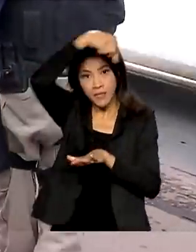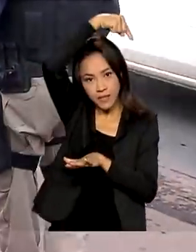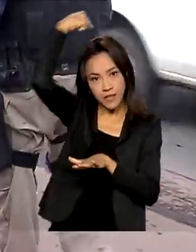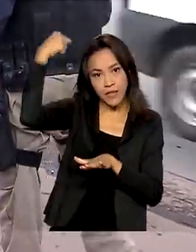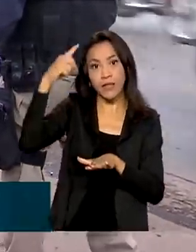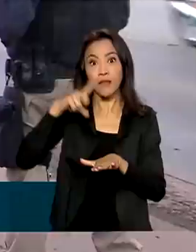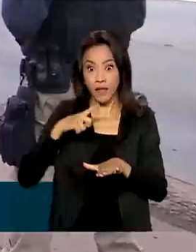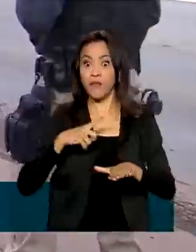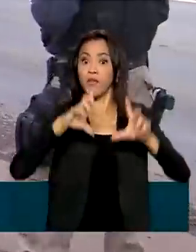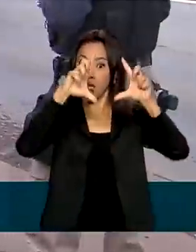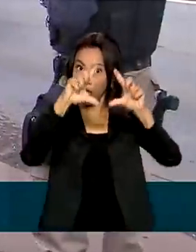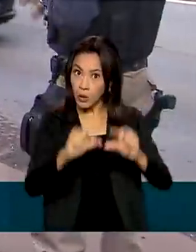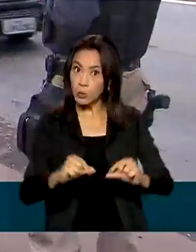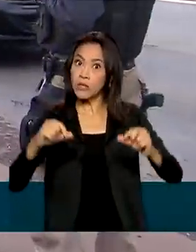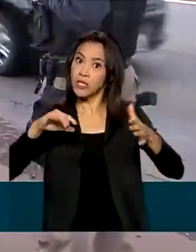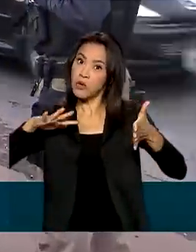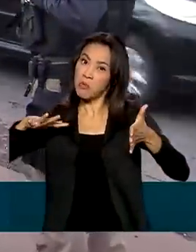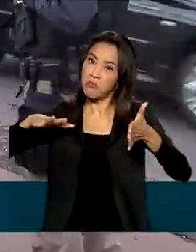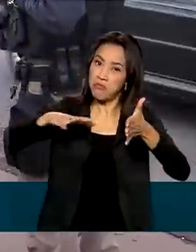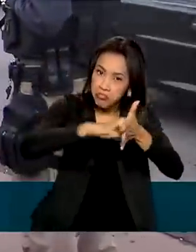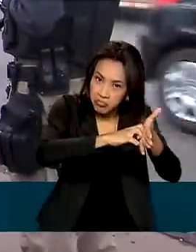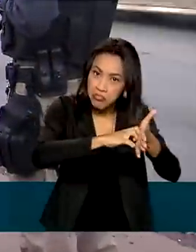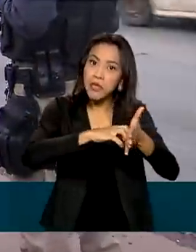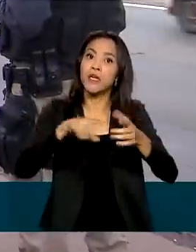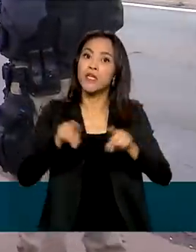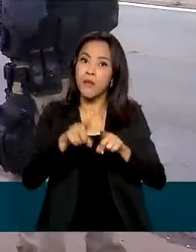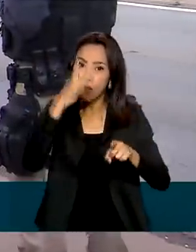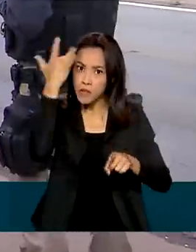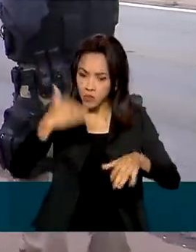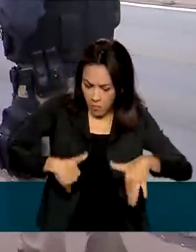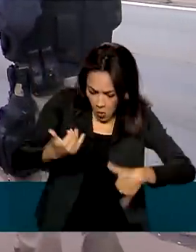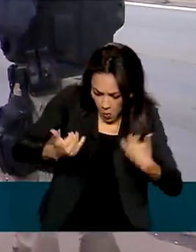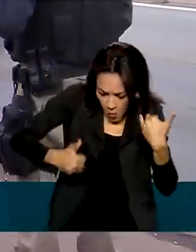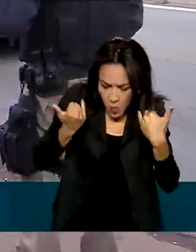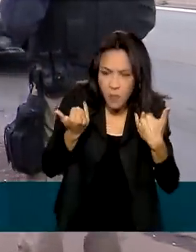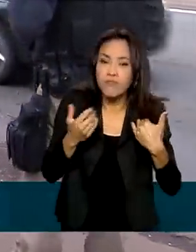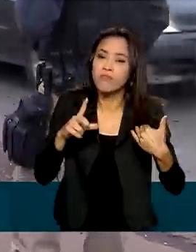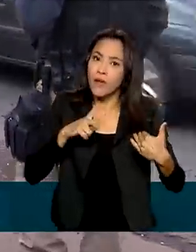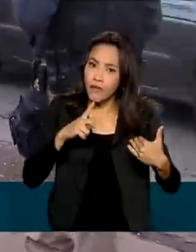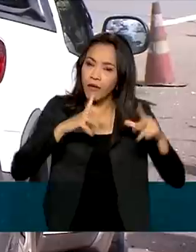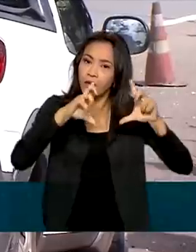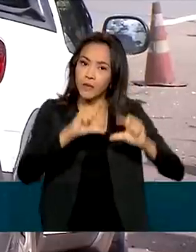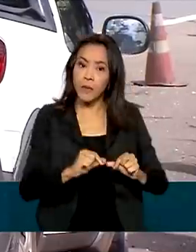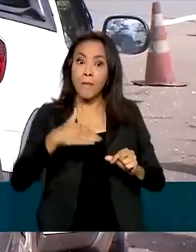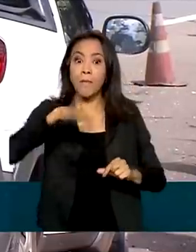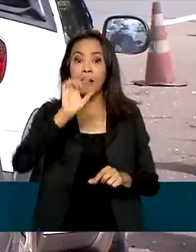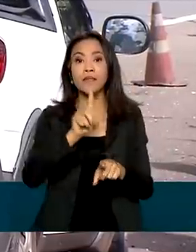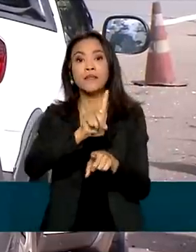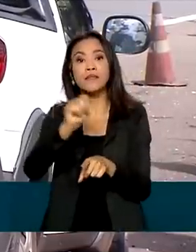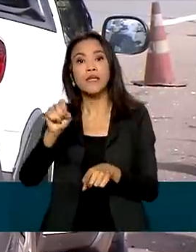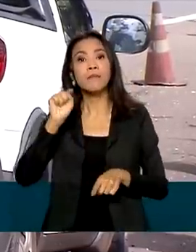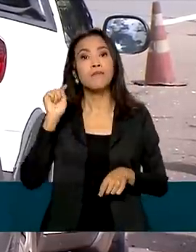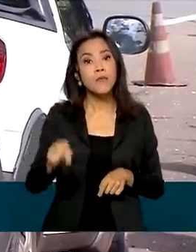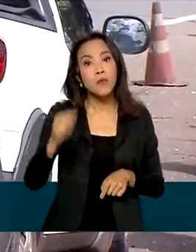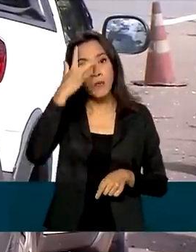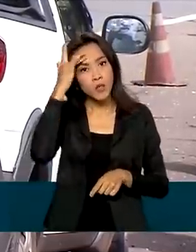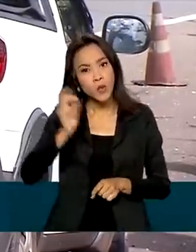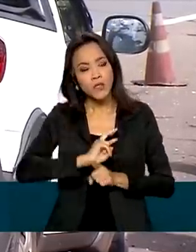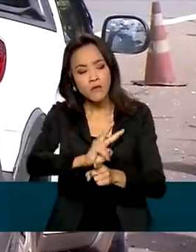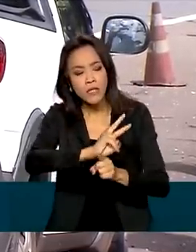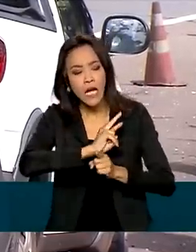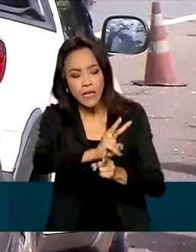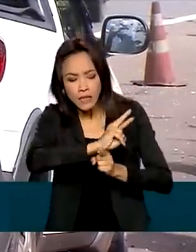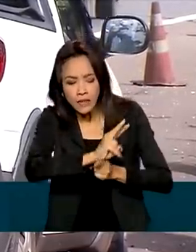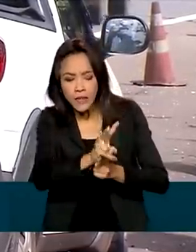acidentes graves e também de feridos durante o feriado. Nos quatro dias de operação, mais de 100 mil pessoas foram fiscalizadas